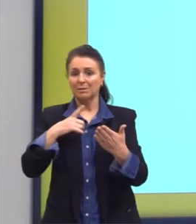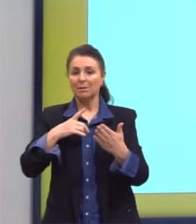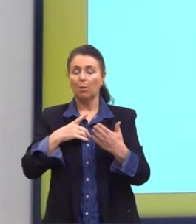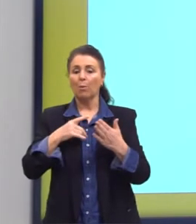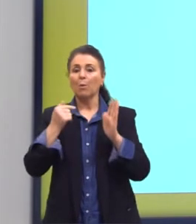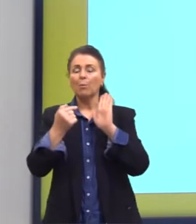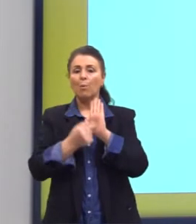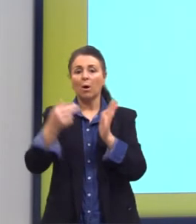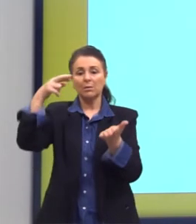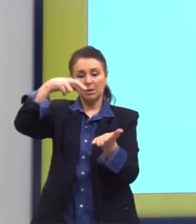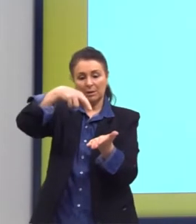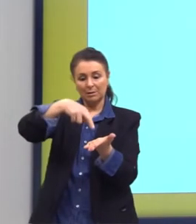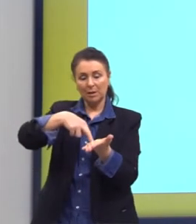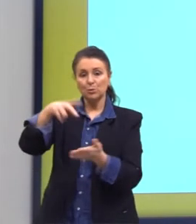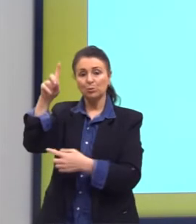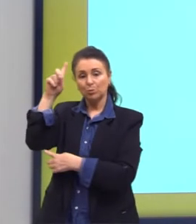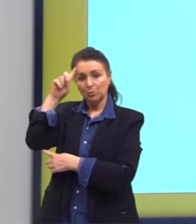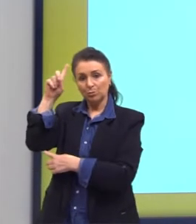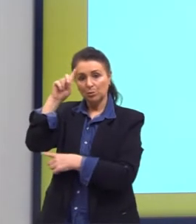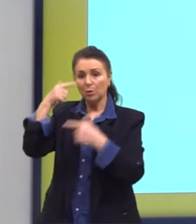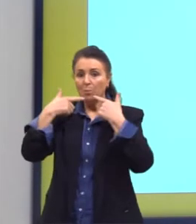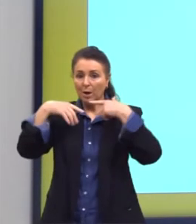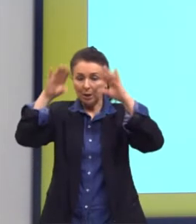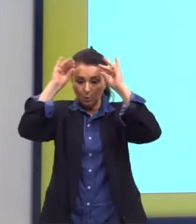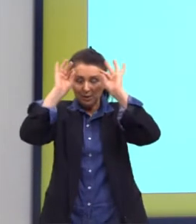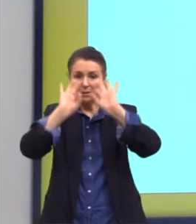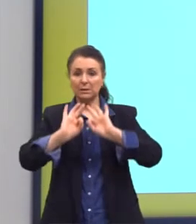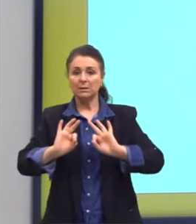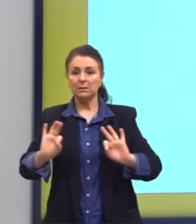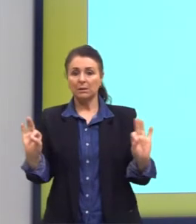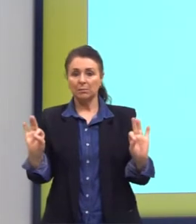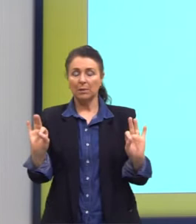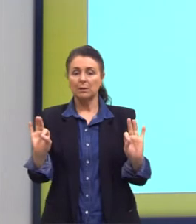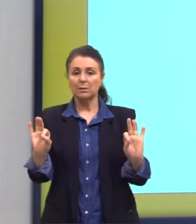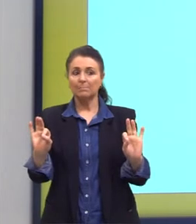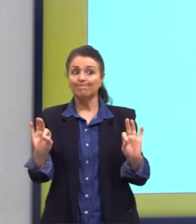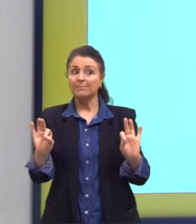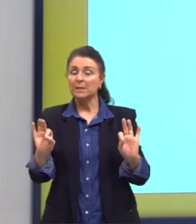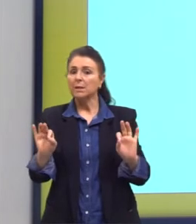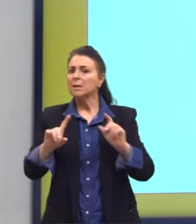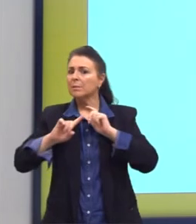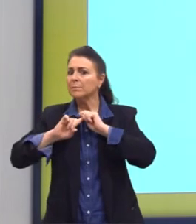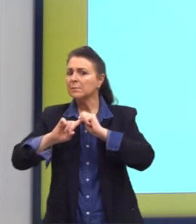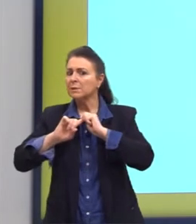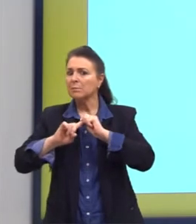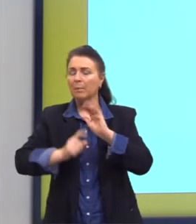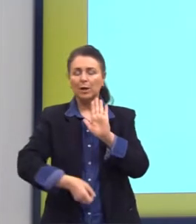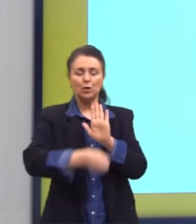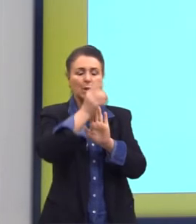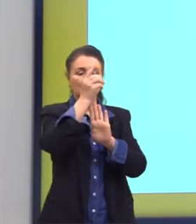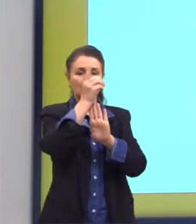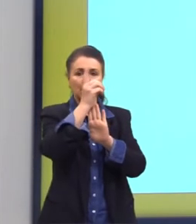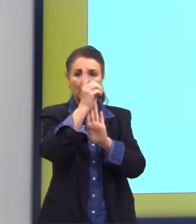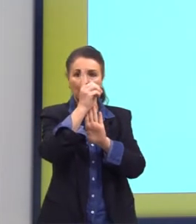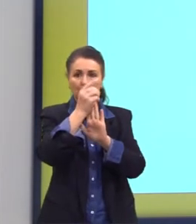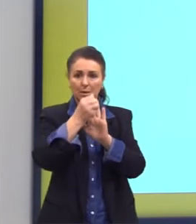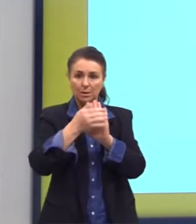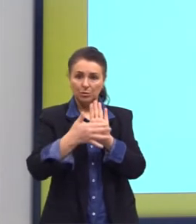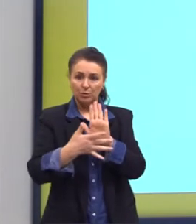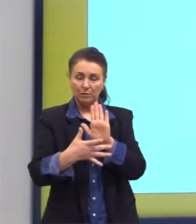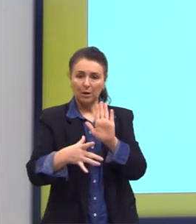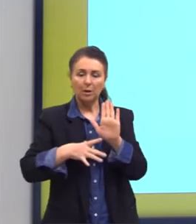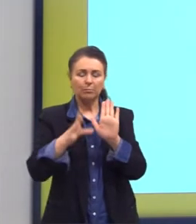realidade cotidiana, linguagem simples e predominantemente descritiva, ou seja, ela tem